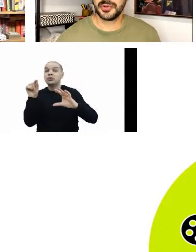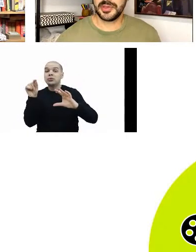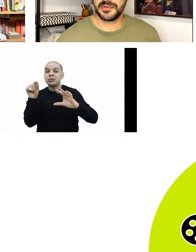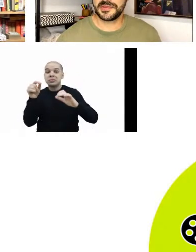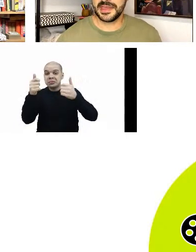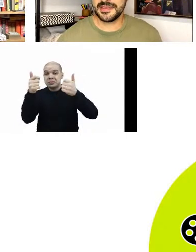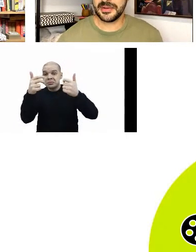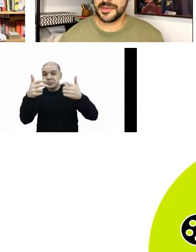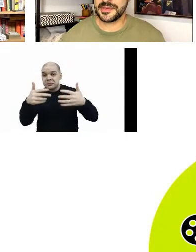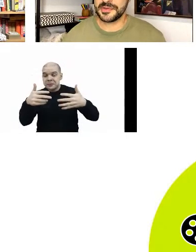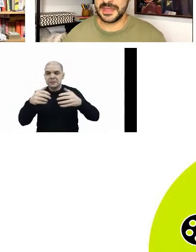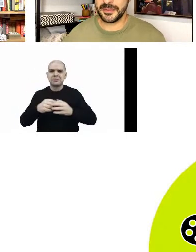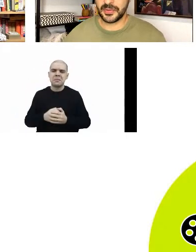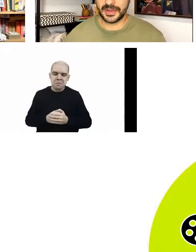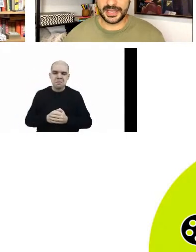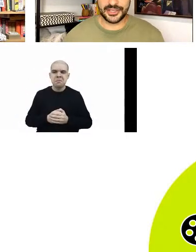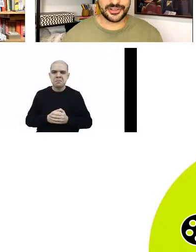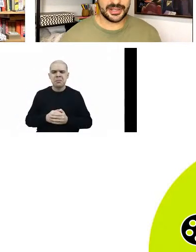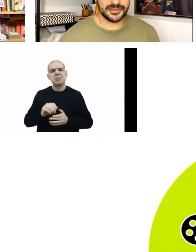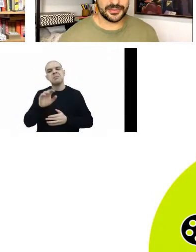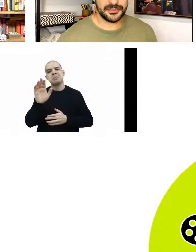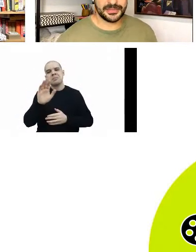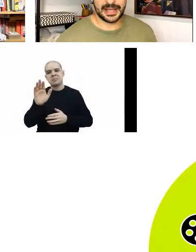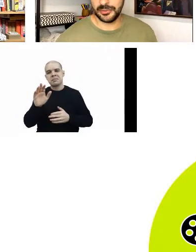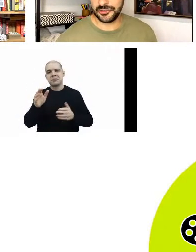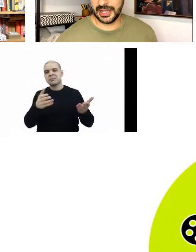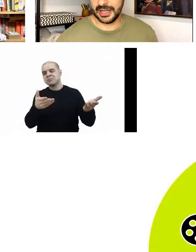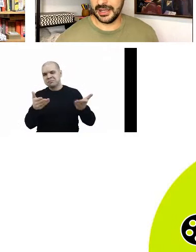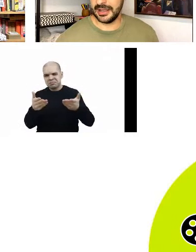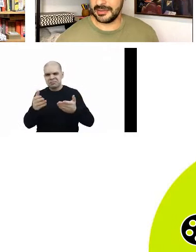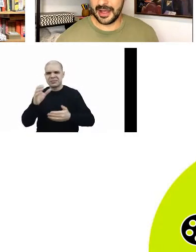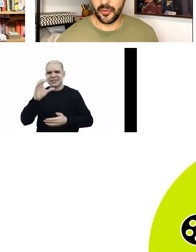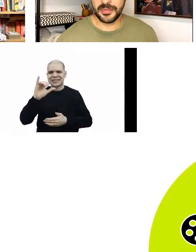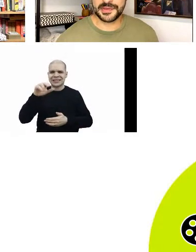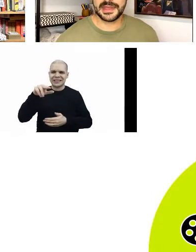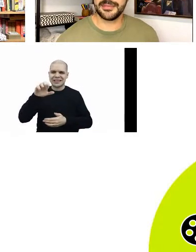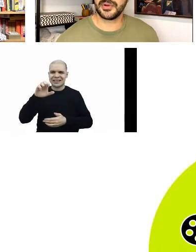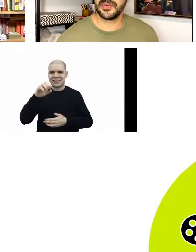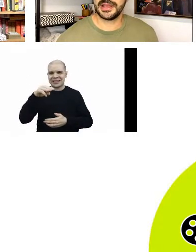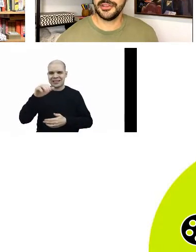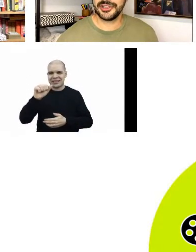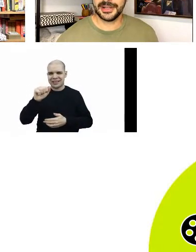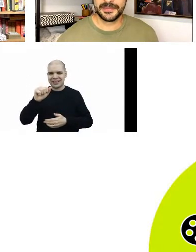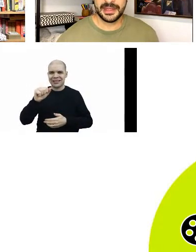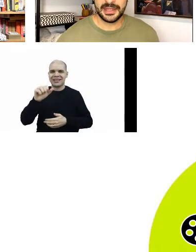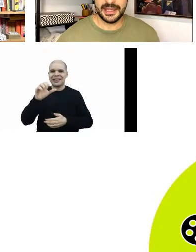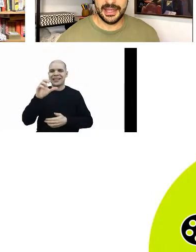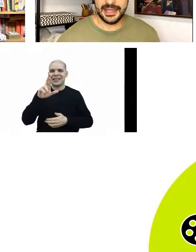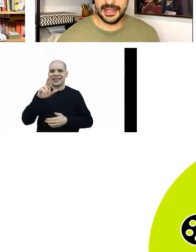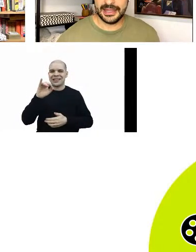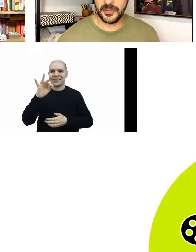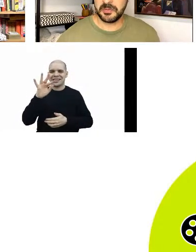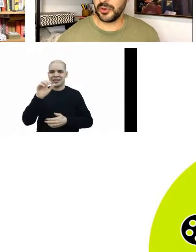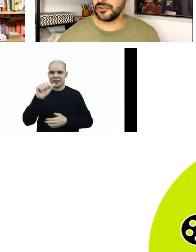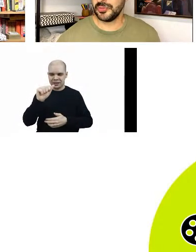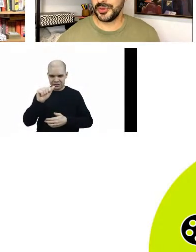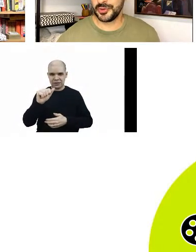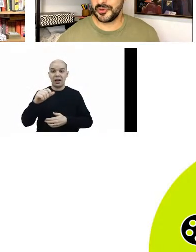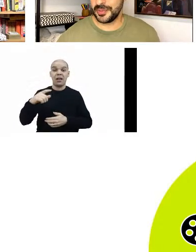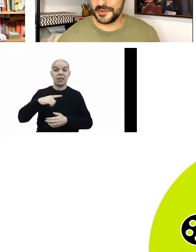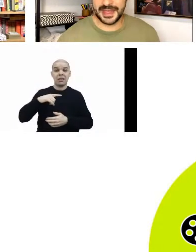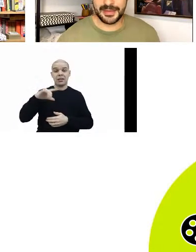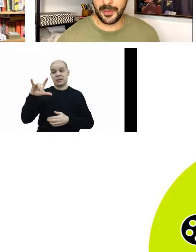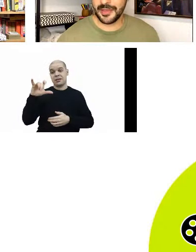então, eu convido todos vocês a conhecer o Cinema com Crítica, lá no Instagram, arroba o Cinema com Crítica, eu